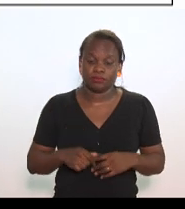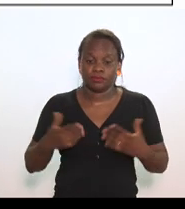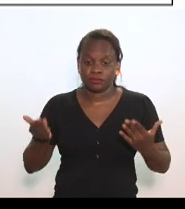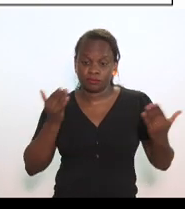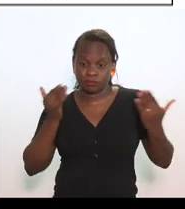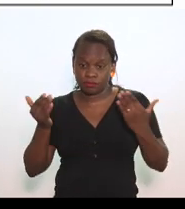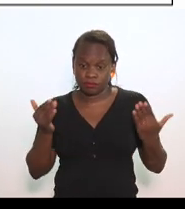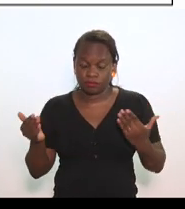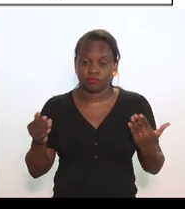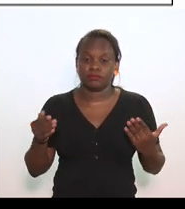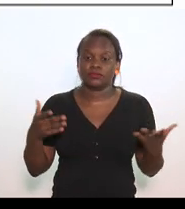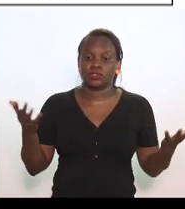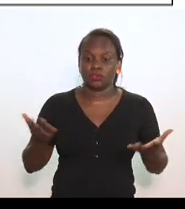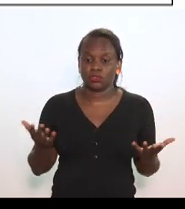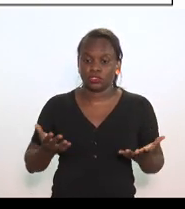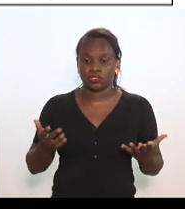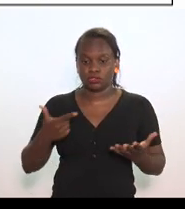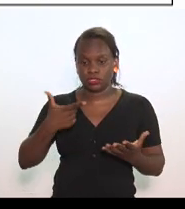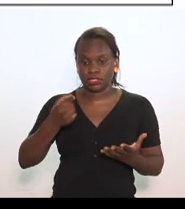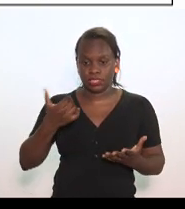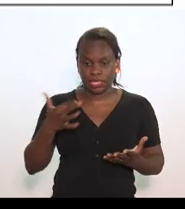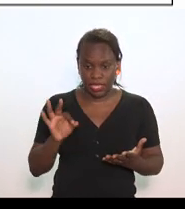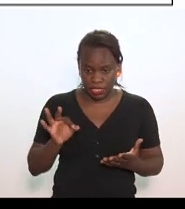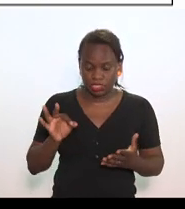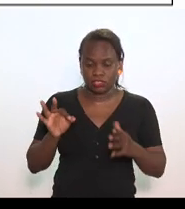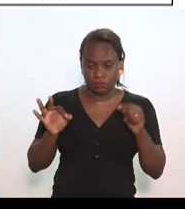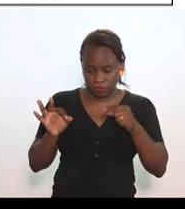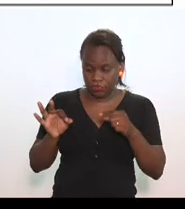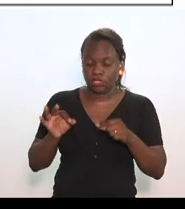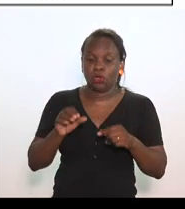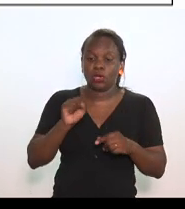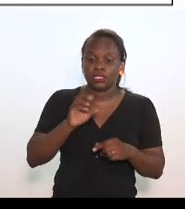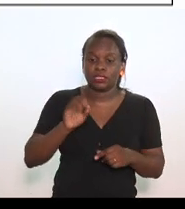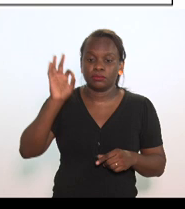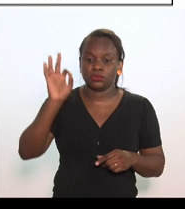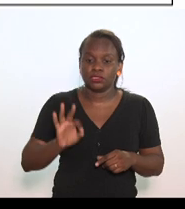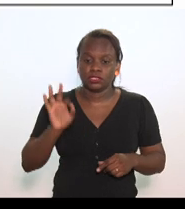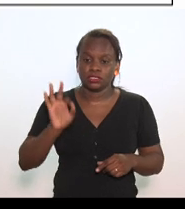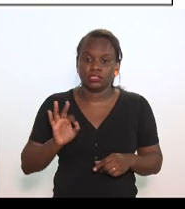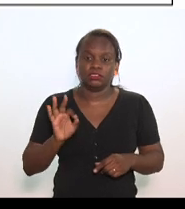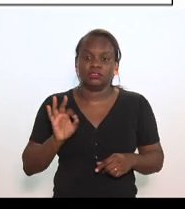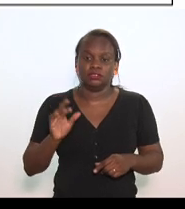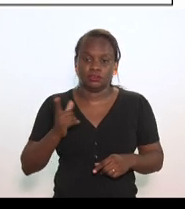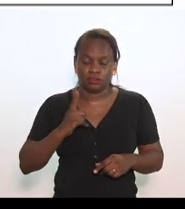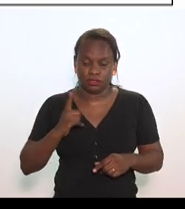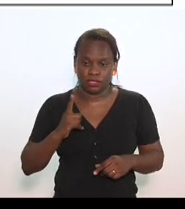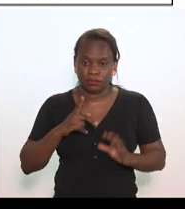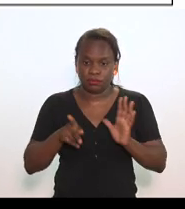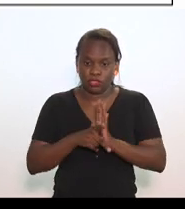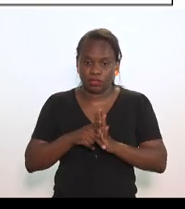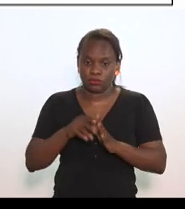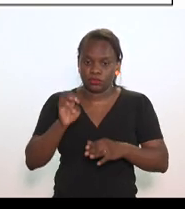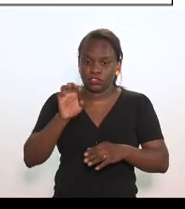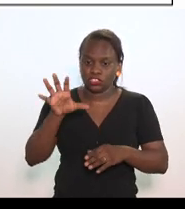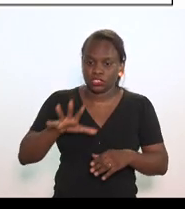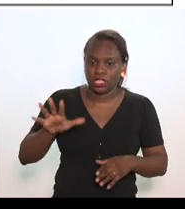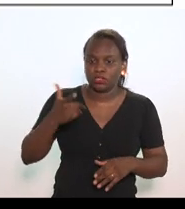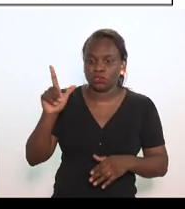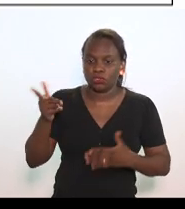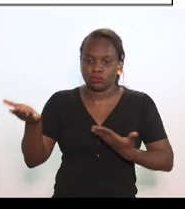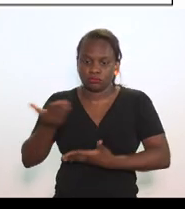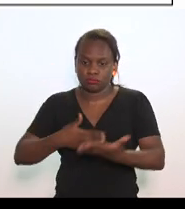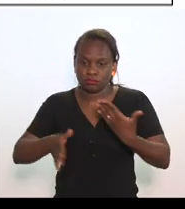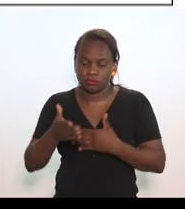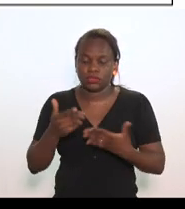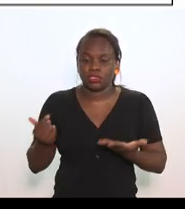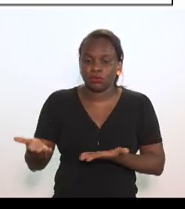hoje, dos 210, 80% seria do interestadual, então, recolheria em torno de